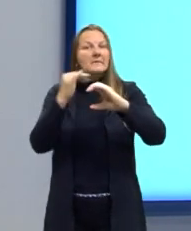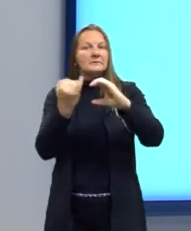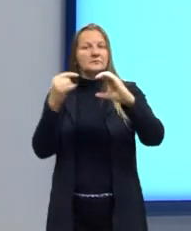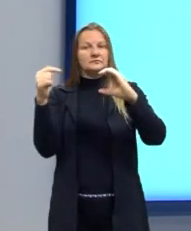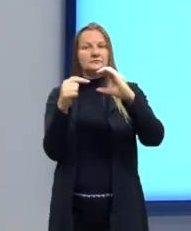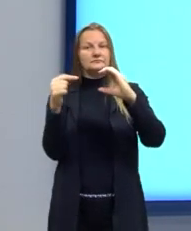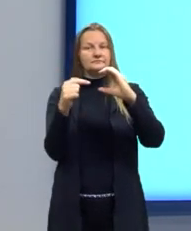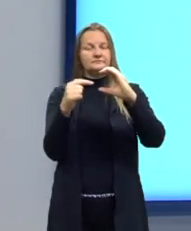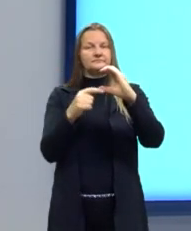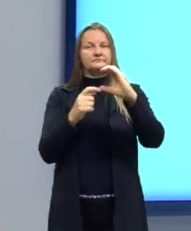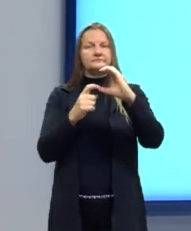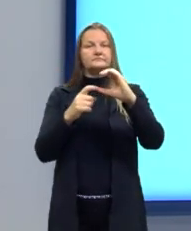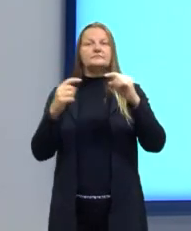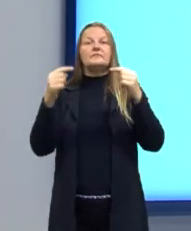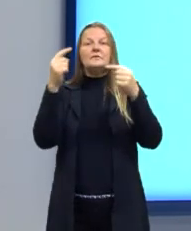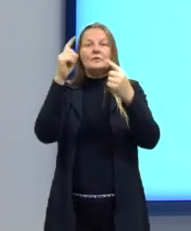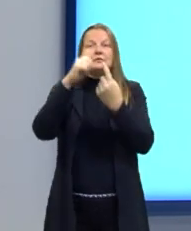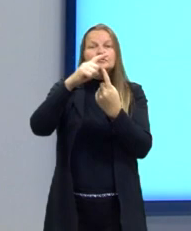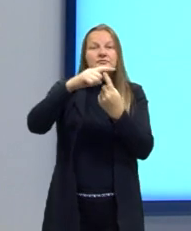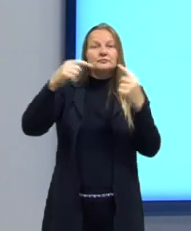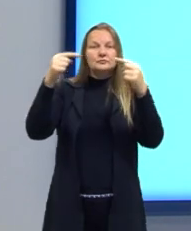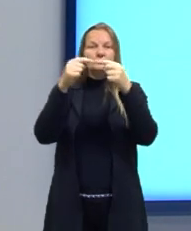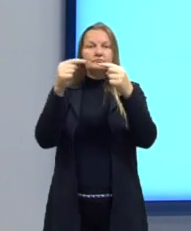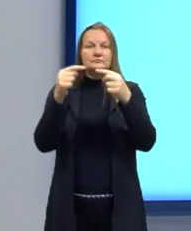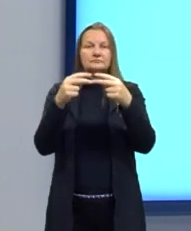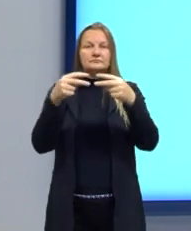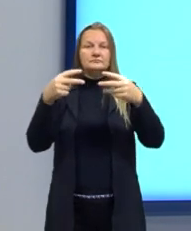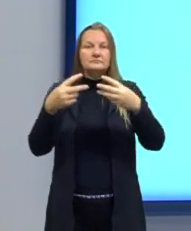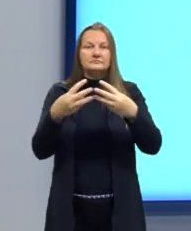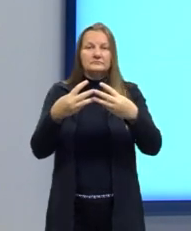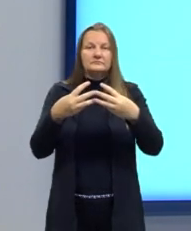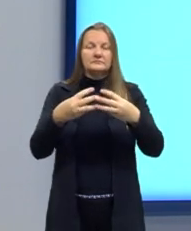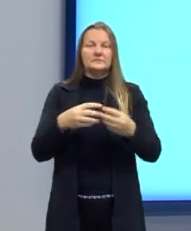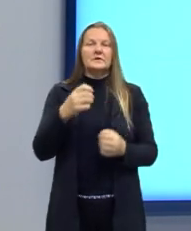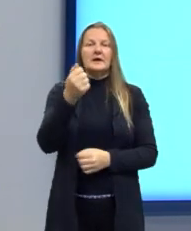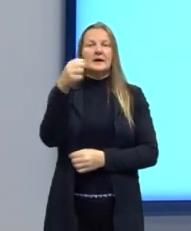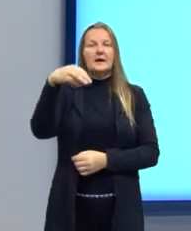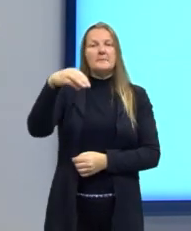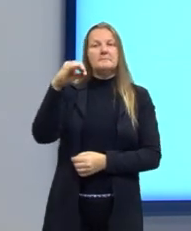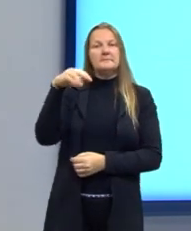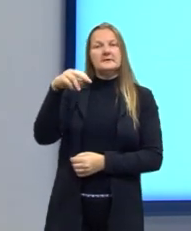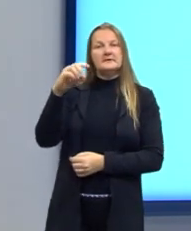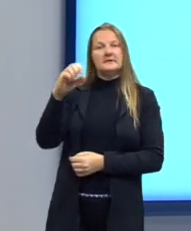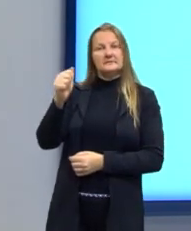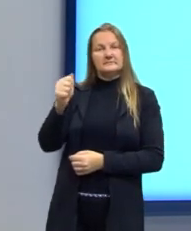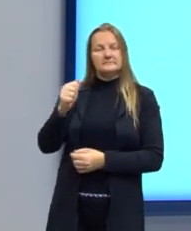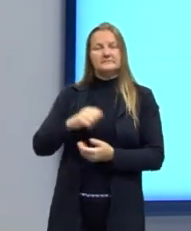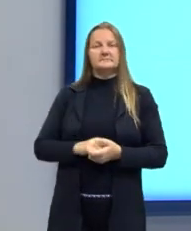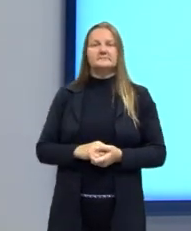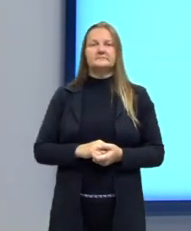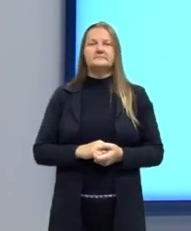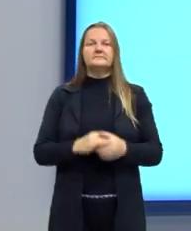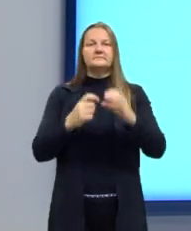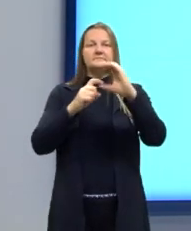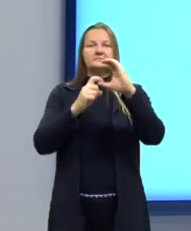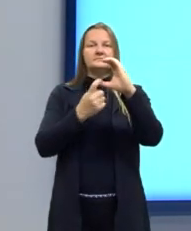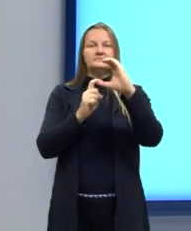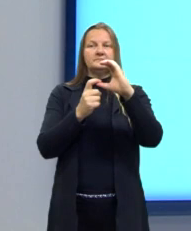o tipo de ligação e a terminação amina do grupo funcional. Então, neste exemplo,